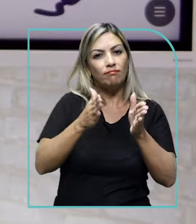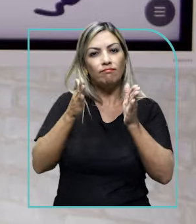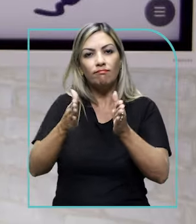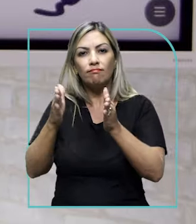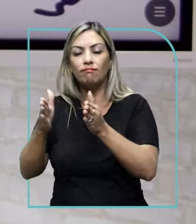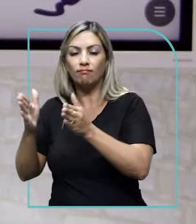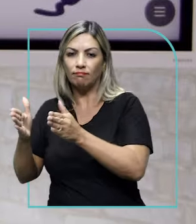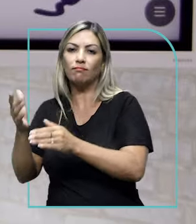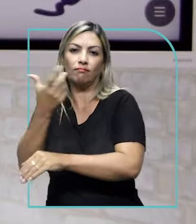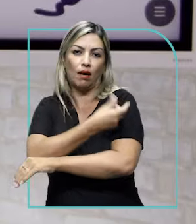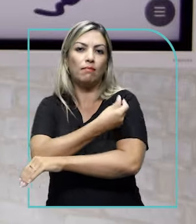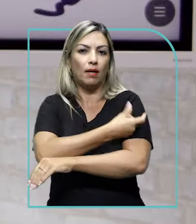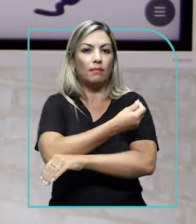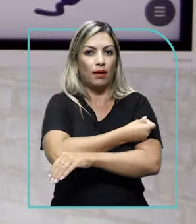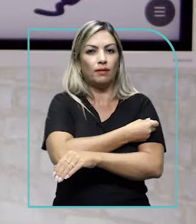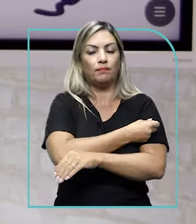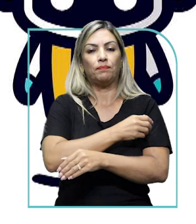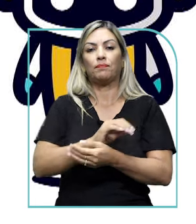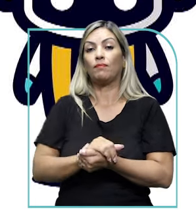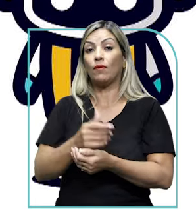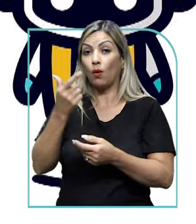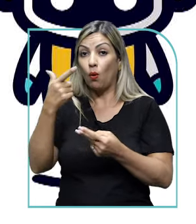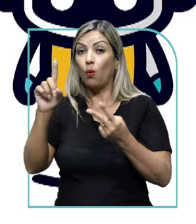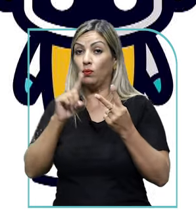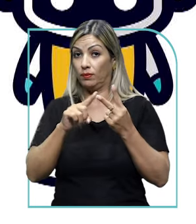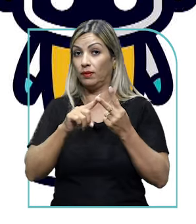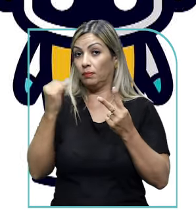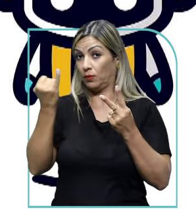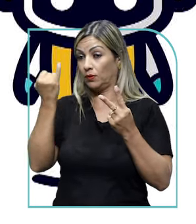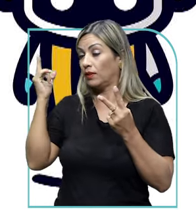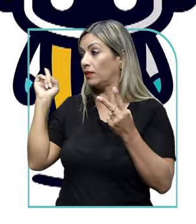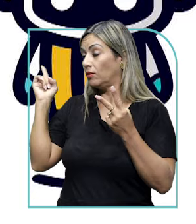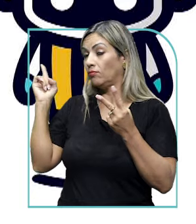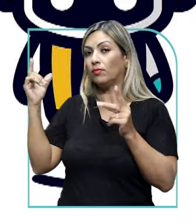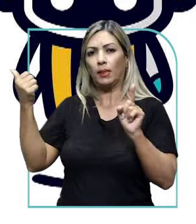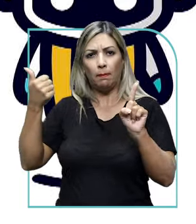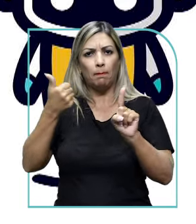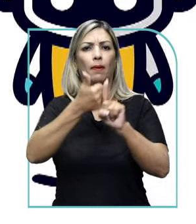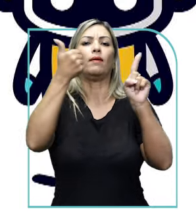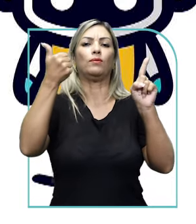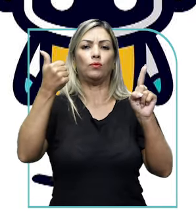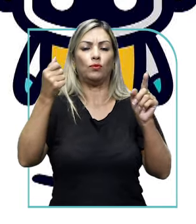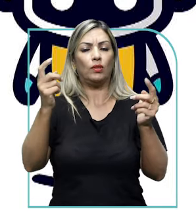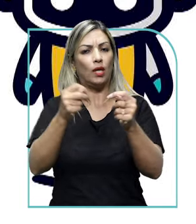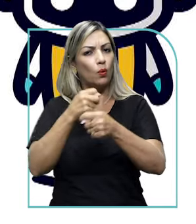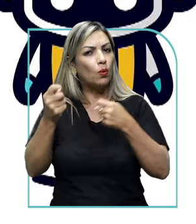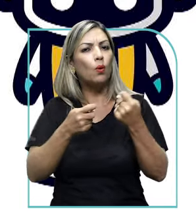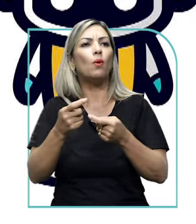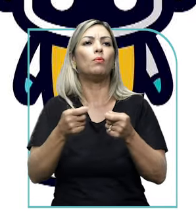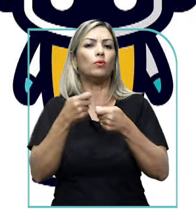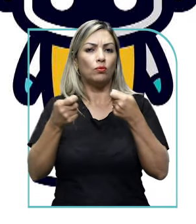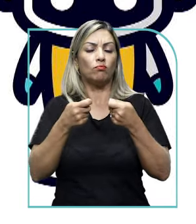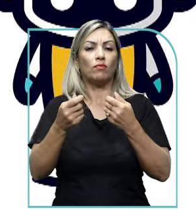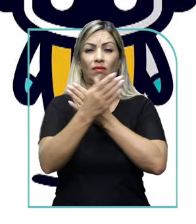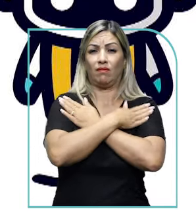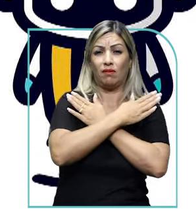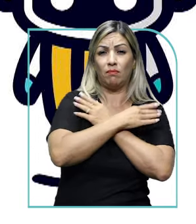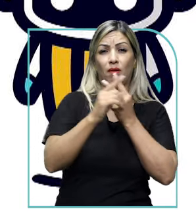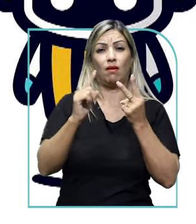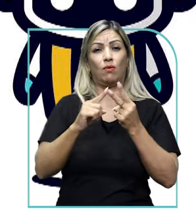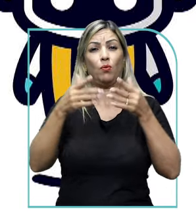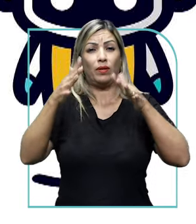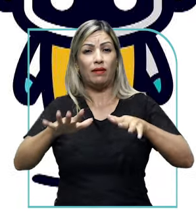aplicada. Uma outra questão interessante foram os impactos econômicos, desemprego, crise